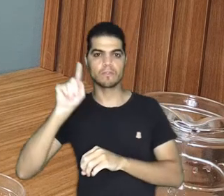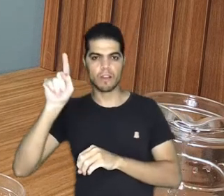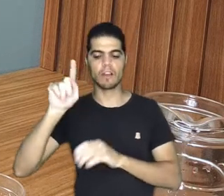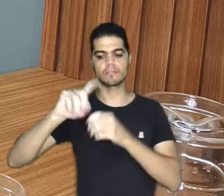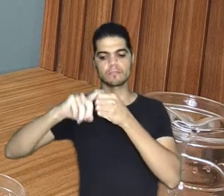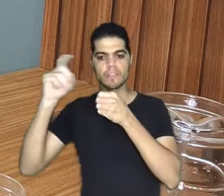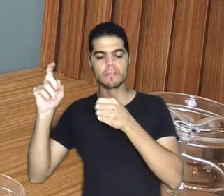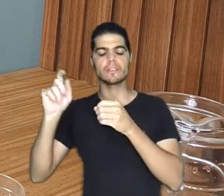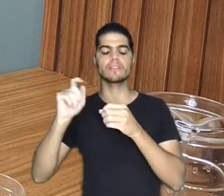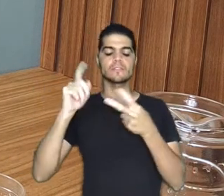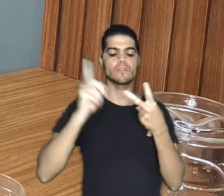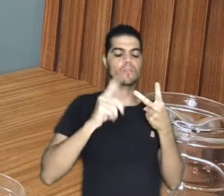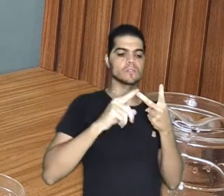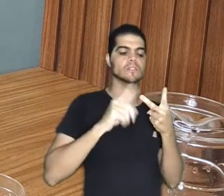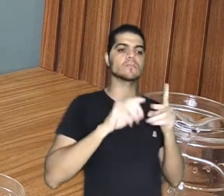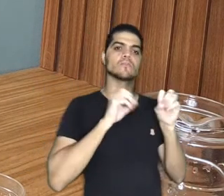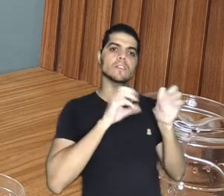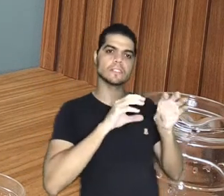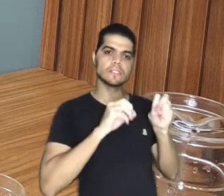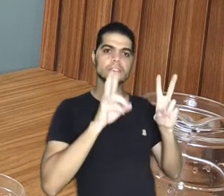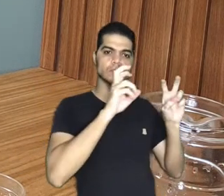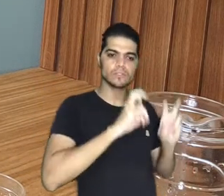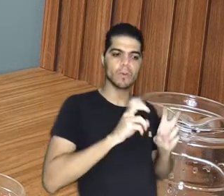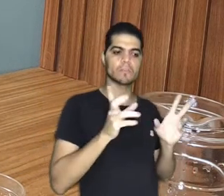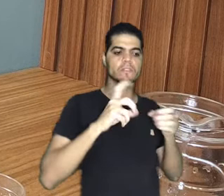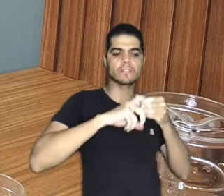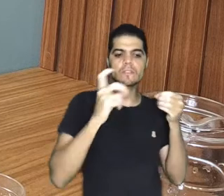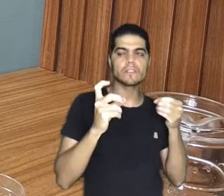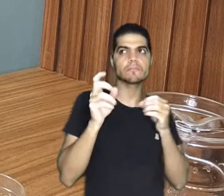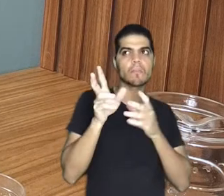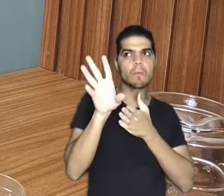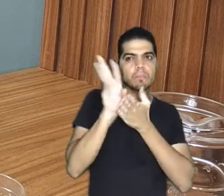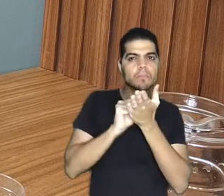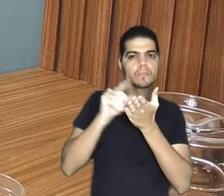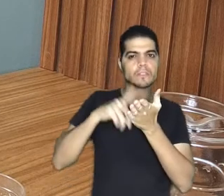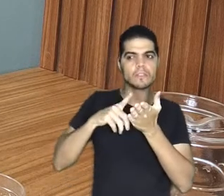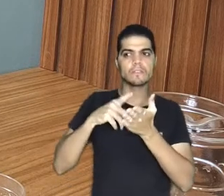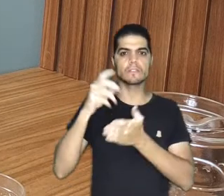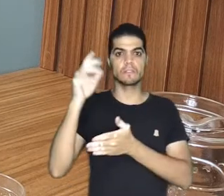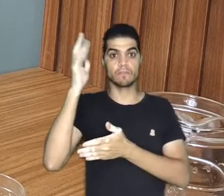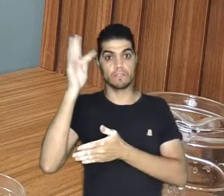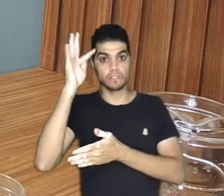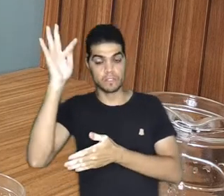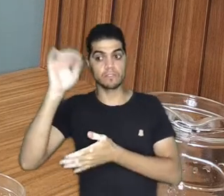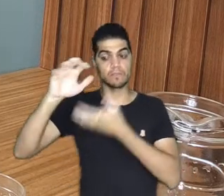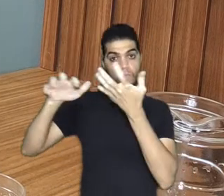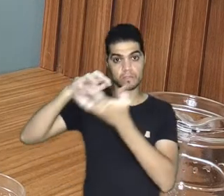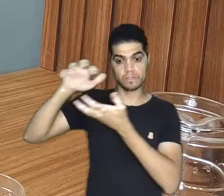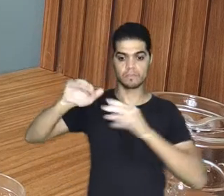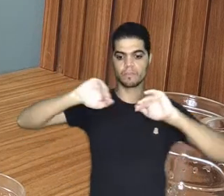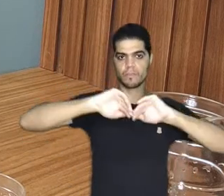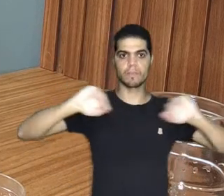independência americana, e o outro vendendo o peixe do modelo de uma independência, seguindo as ideias da Revolução Francesa. Separaçado em dois grupos,